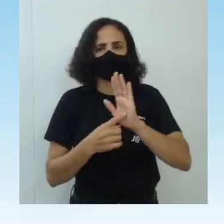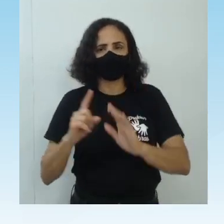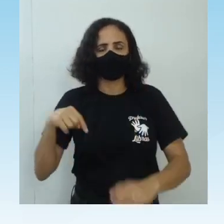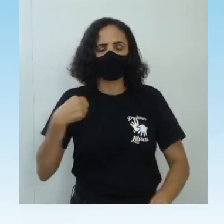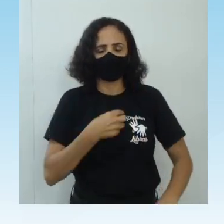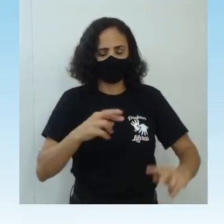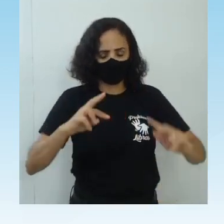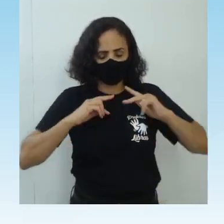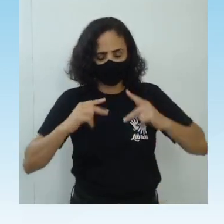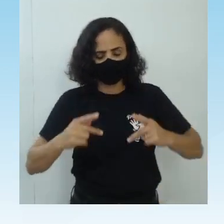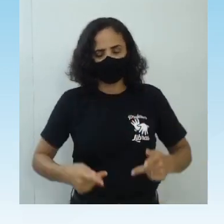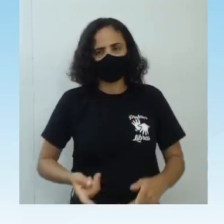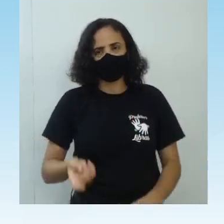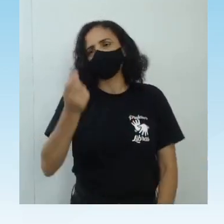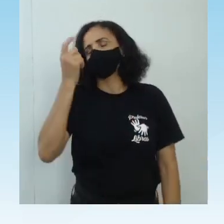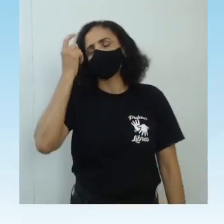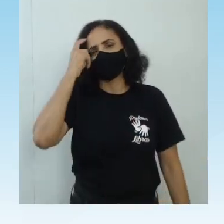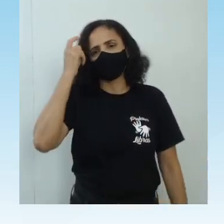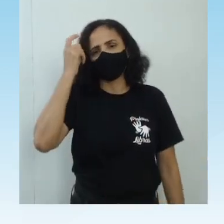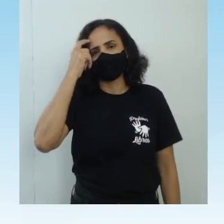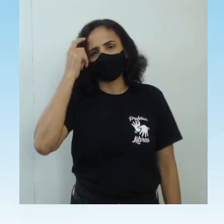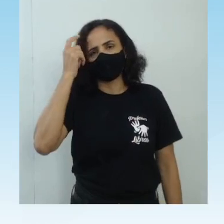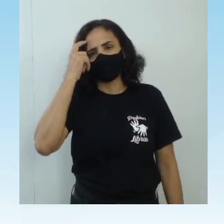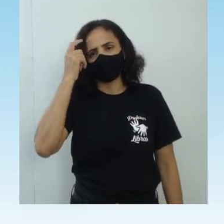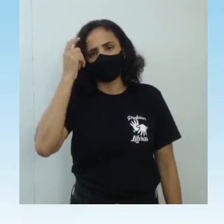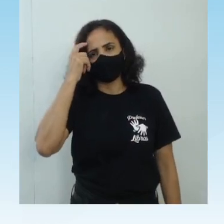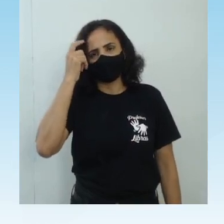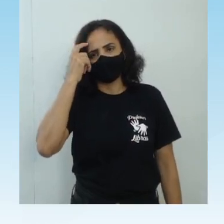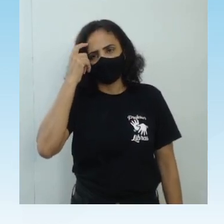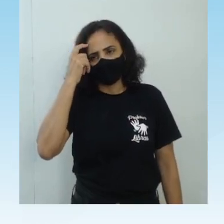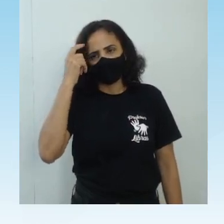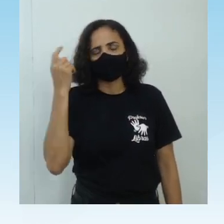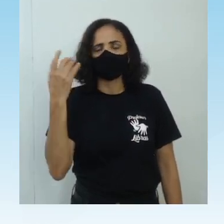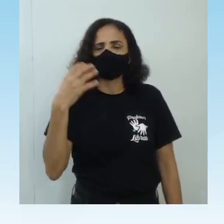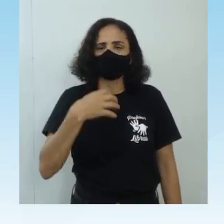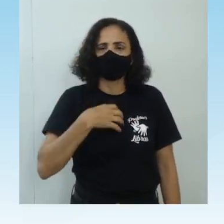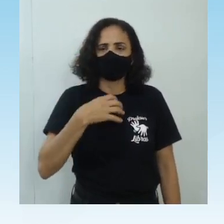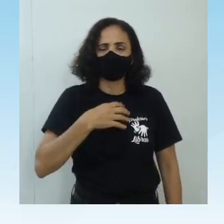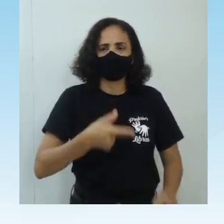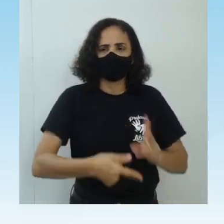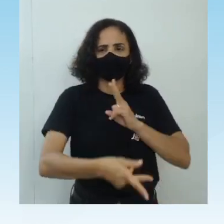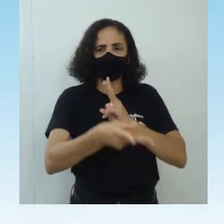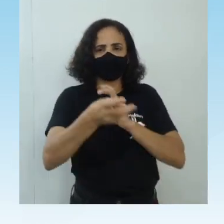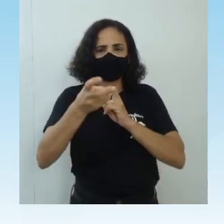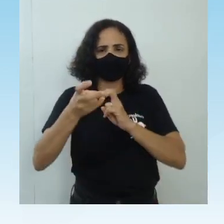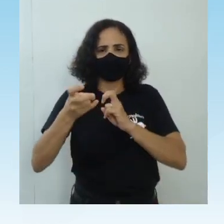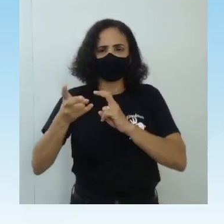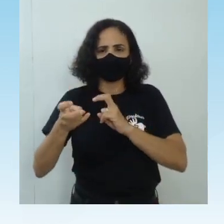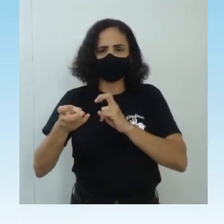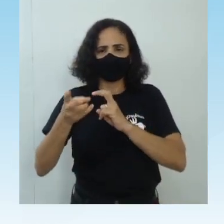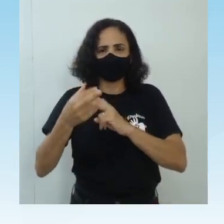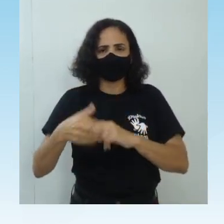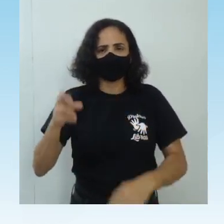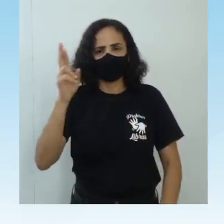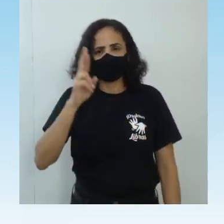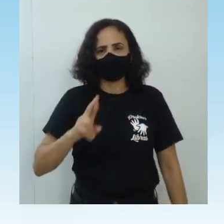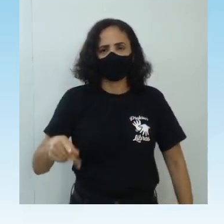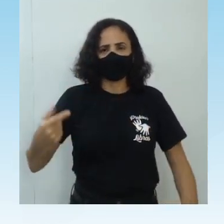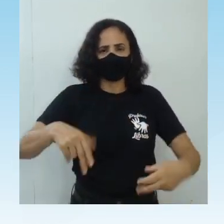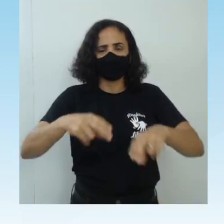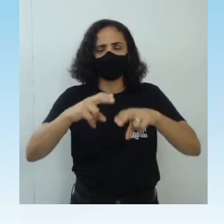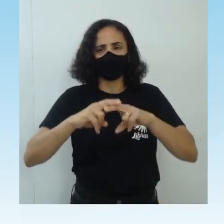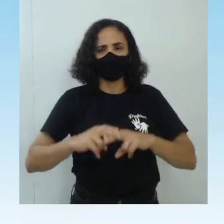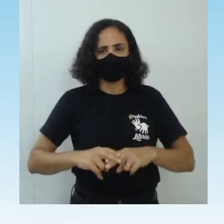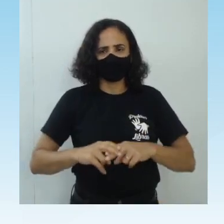seres racionais e que nossa vontade também é racional que vai identificar por identificar razão e causa e por